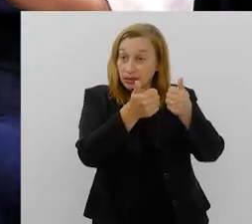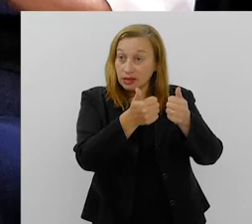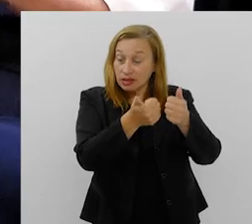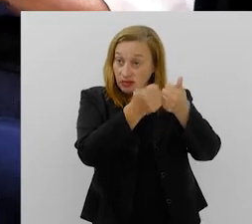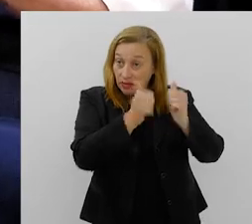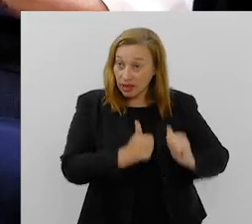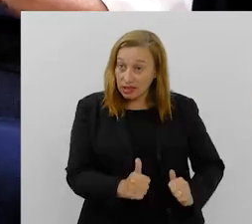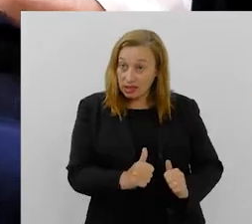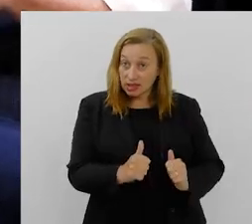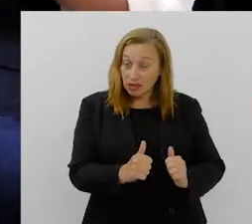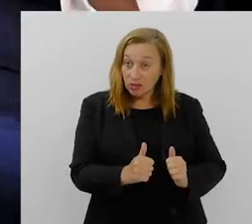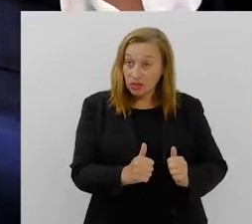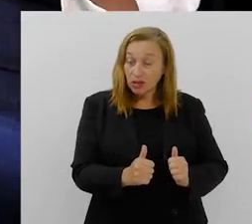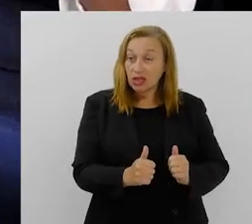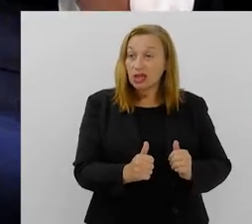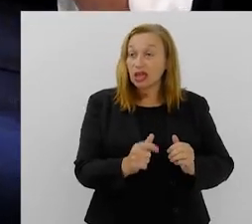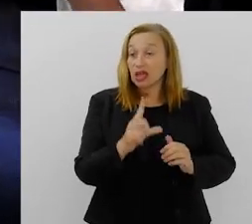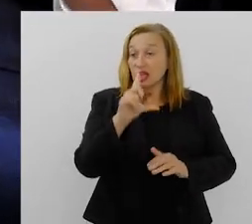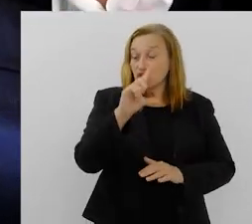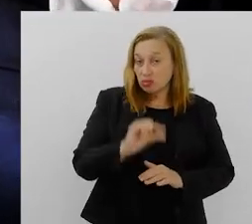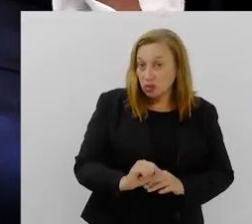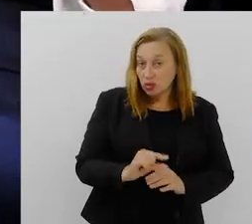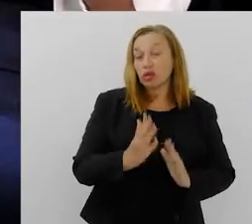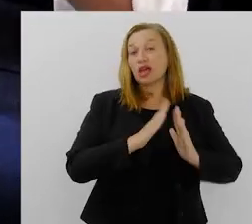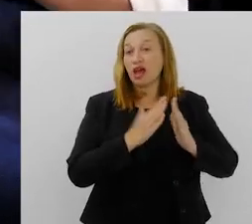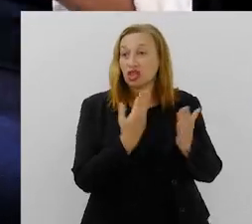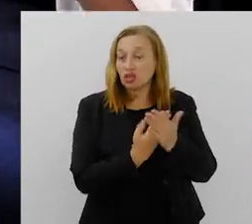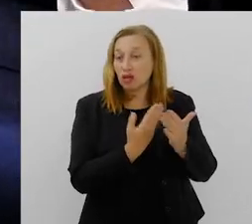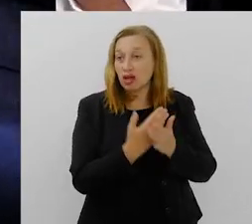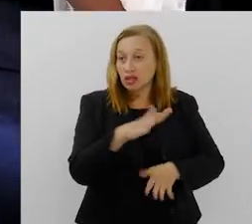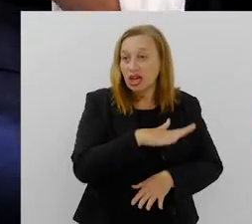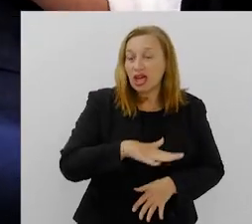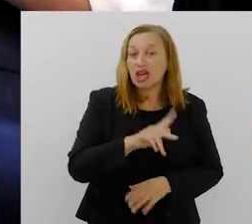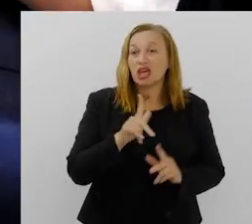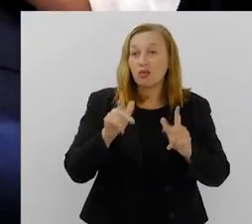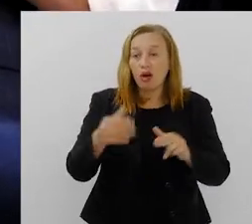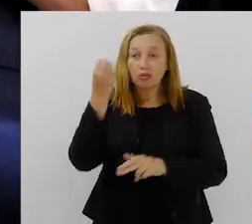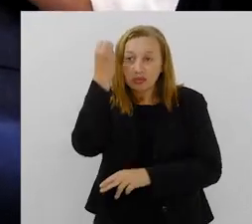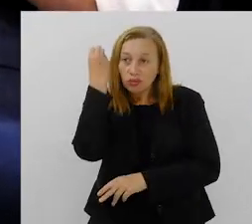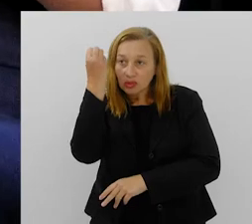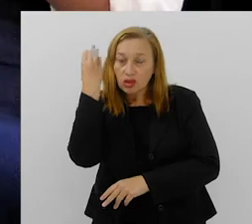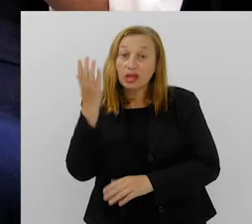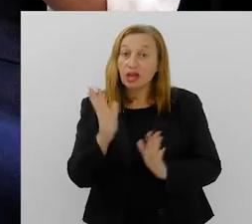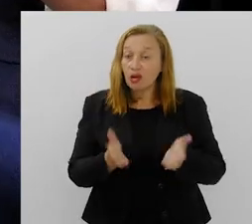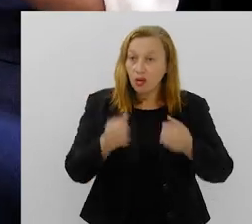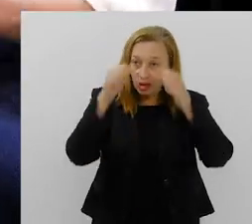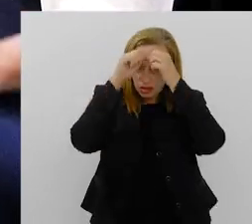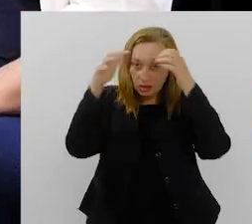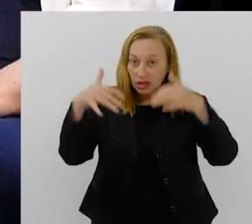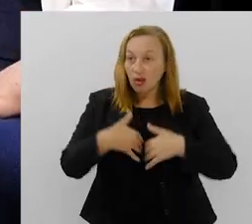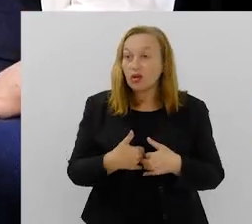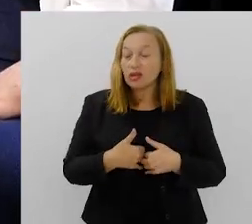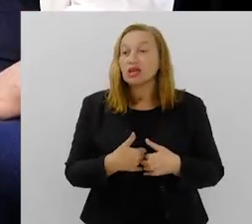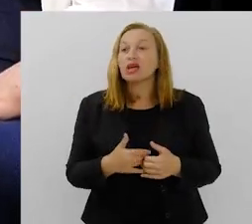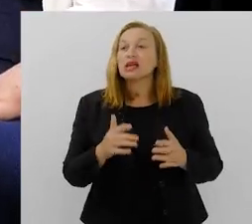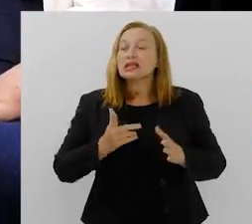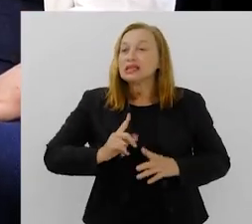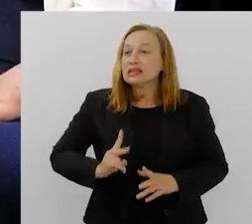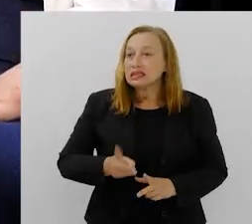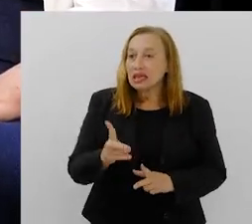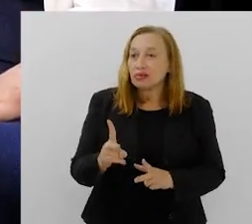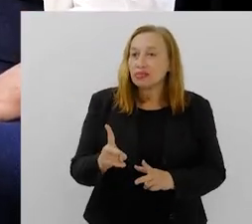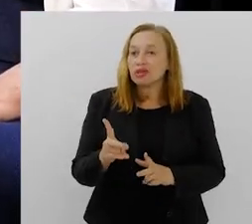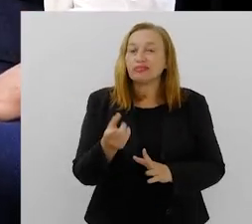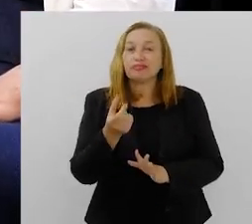muito dentro do ambiente escolar. Eles chegam, como foi o TDAH, como agora o espectro autista, e sempre numa lógica da